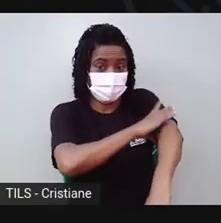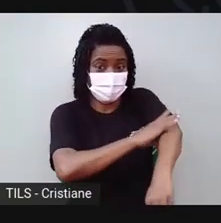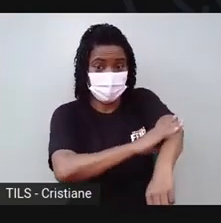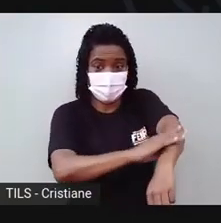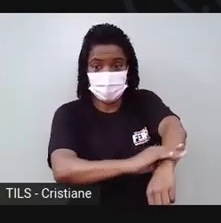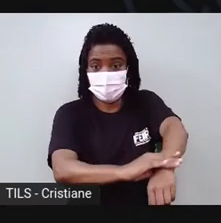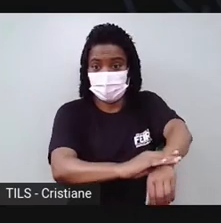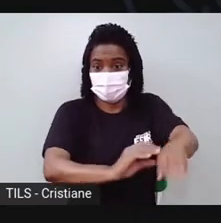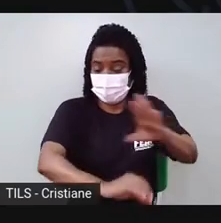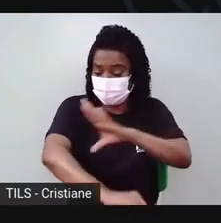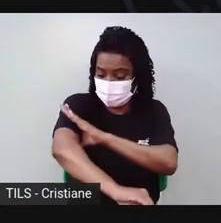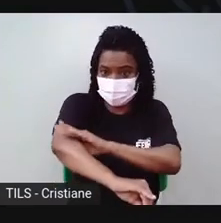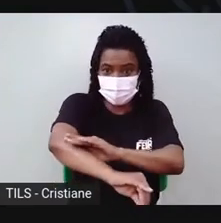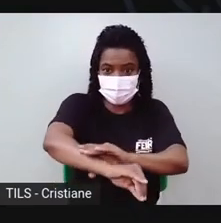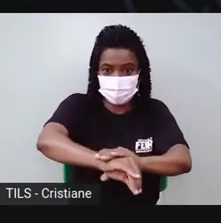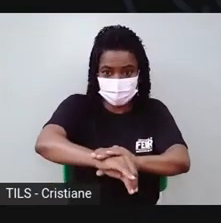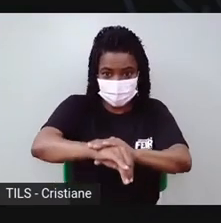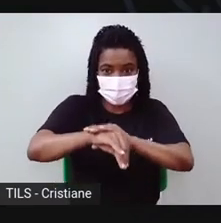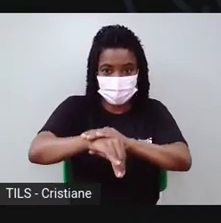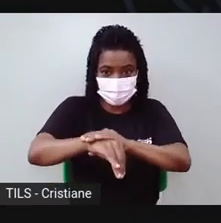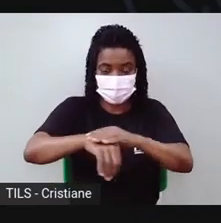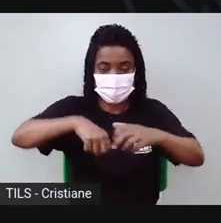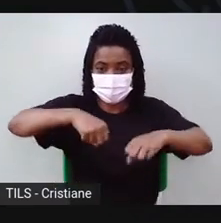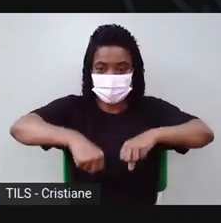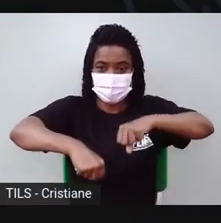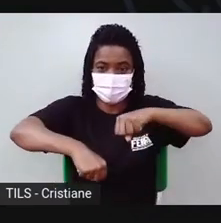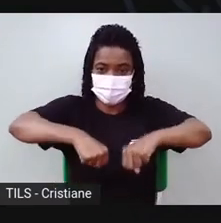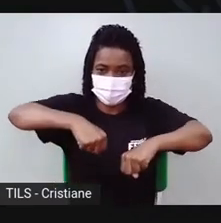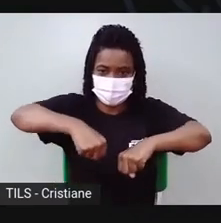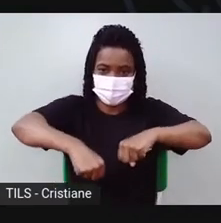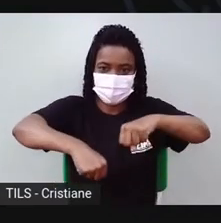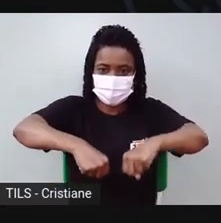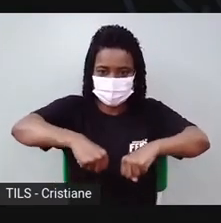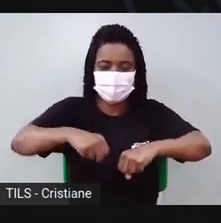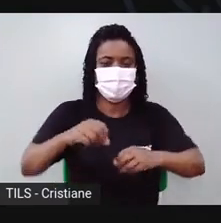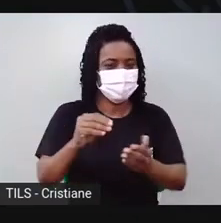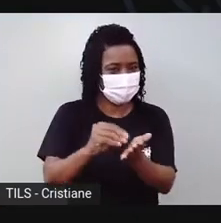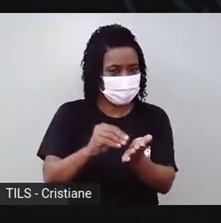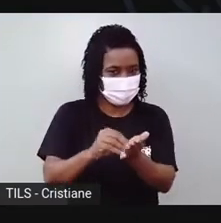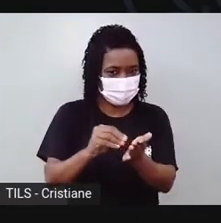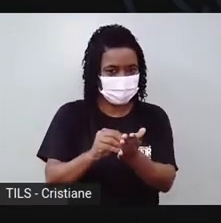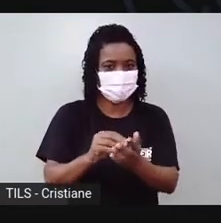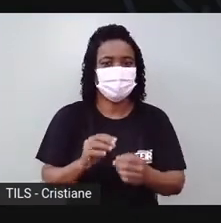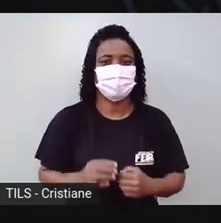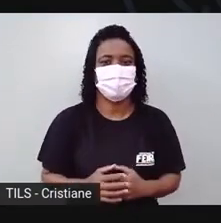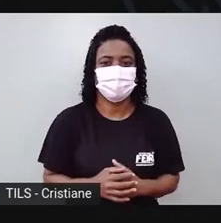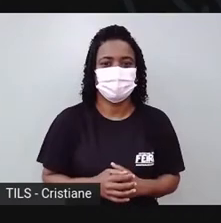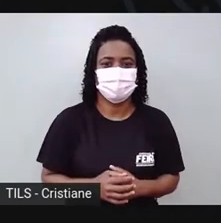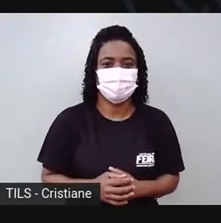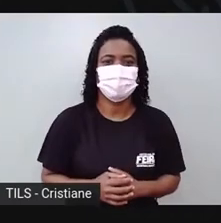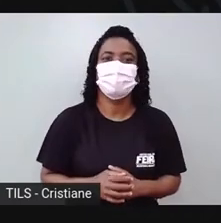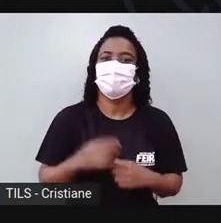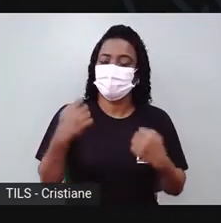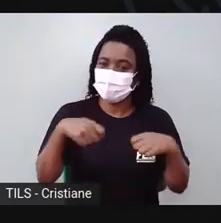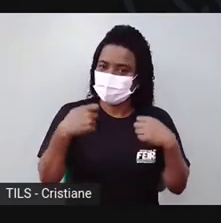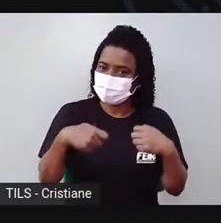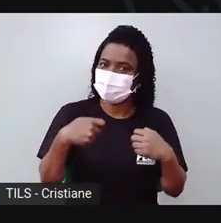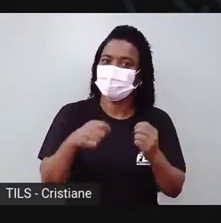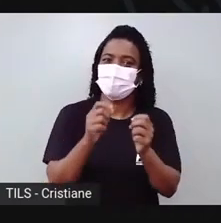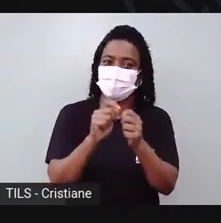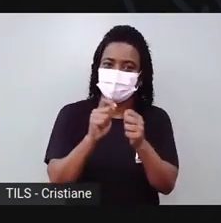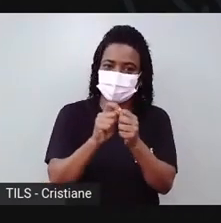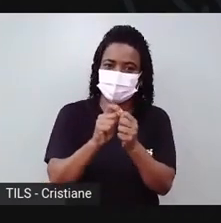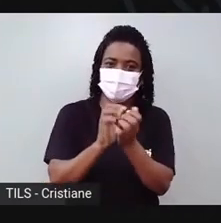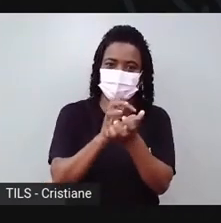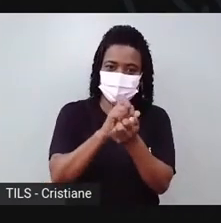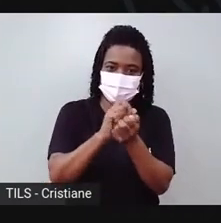Aí, pra gente trabalhar, a gente tem que amassar bem mesmo. Esse pacote todinho aí, tem que amassar todinho, que aí fica